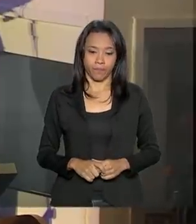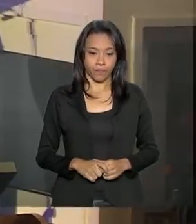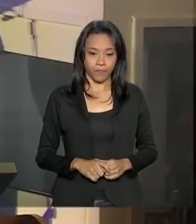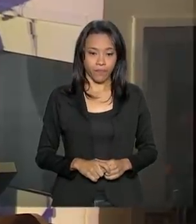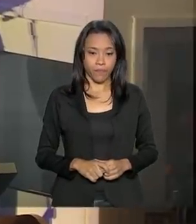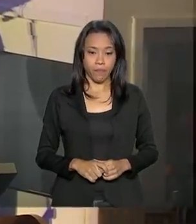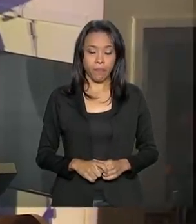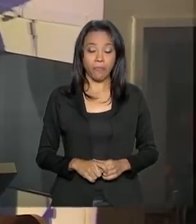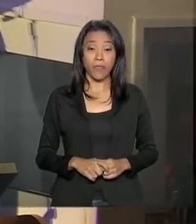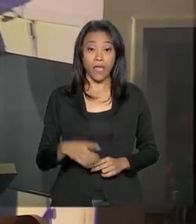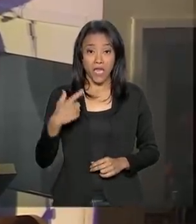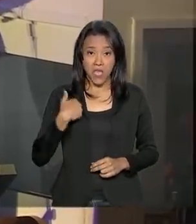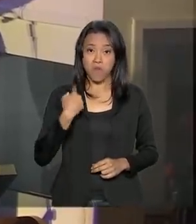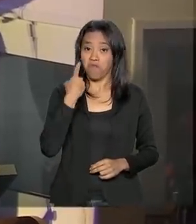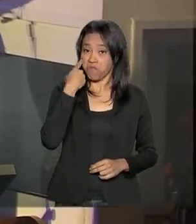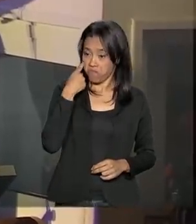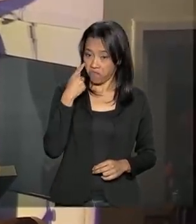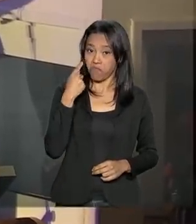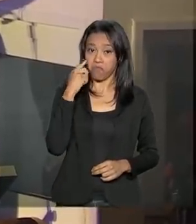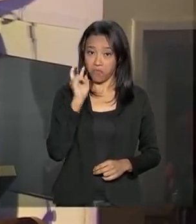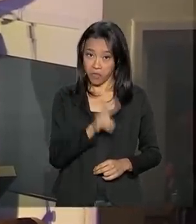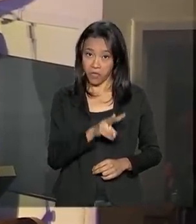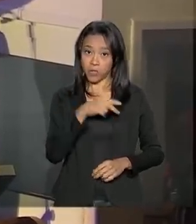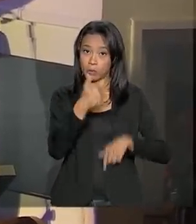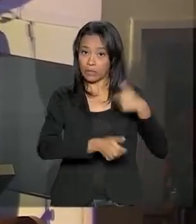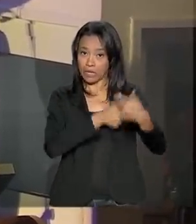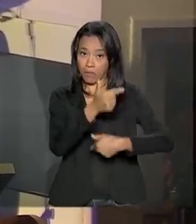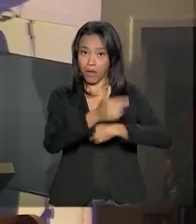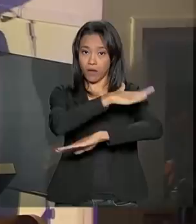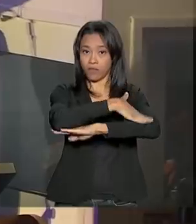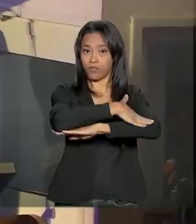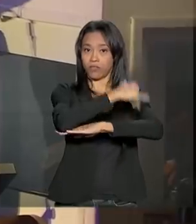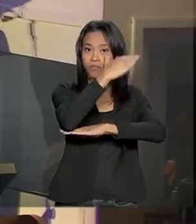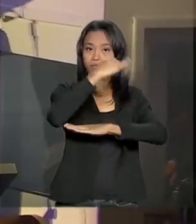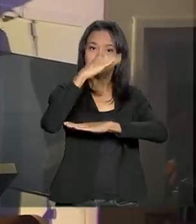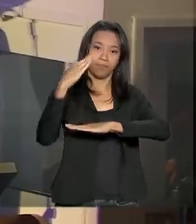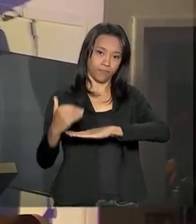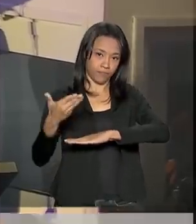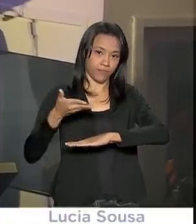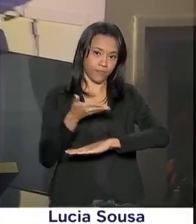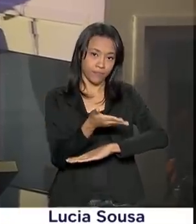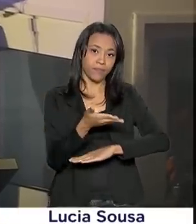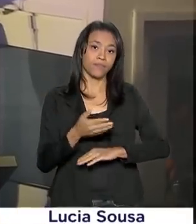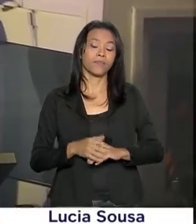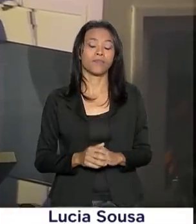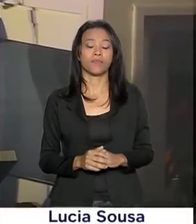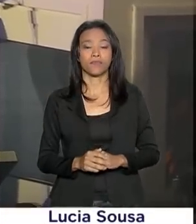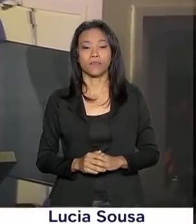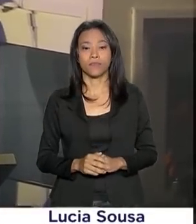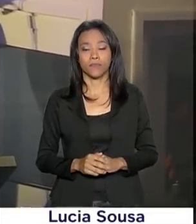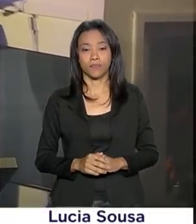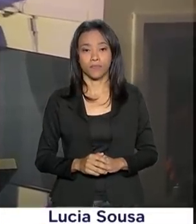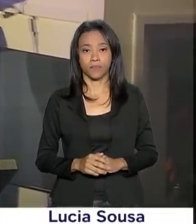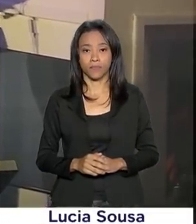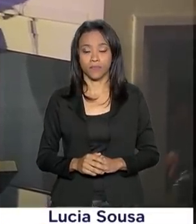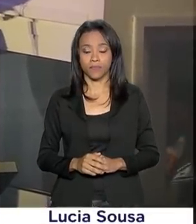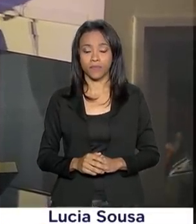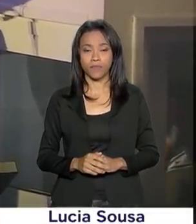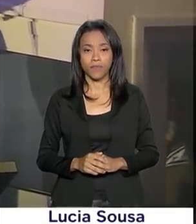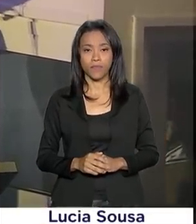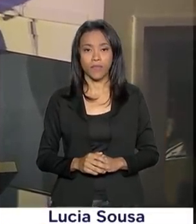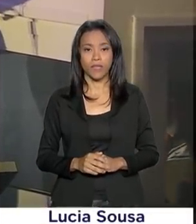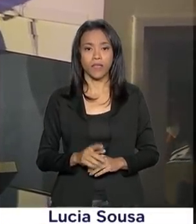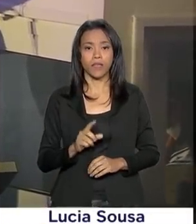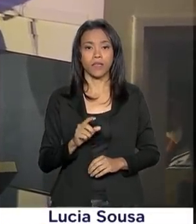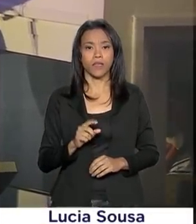Vejo o trabalho de Brumadinho, que horas